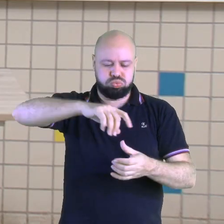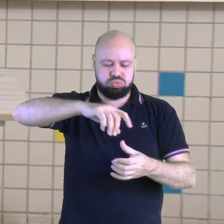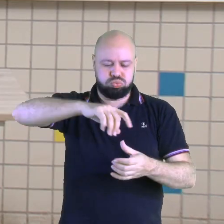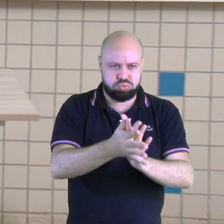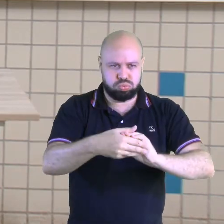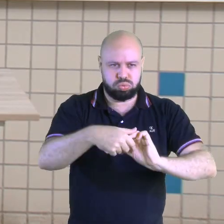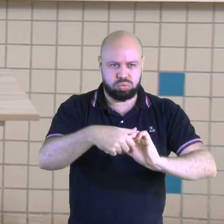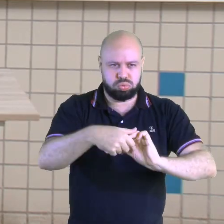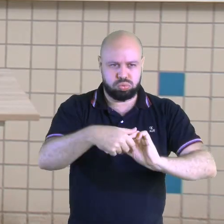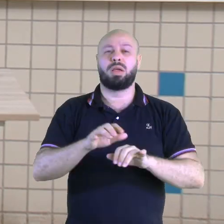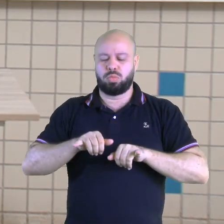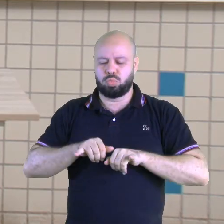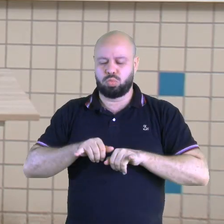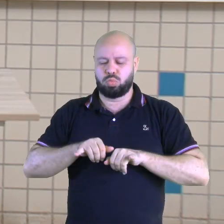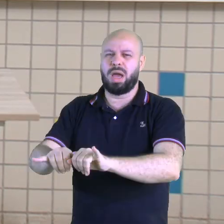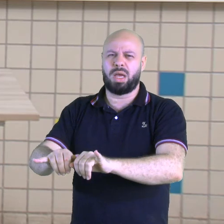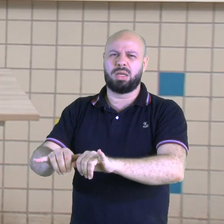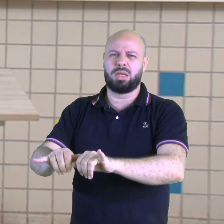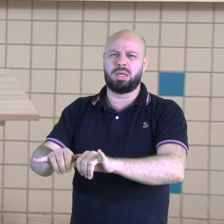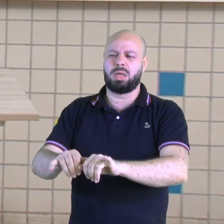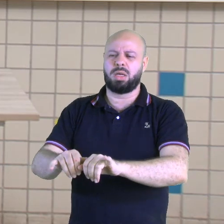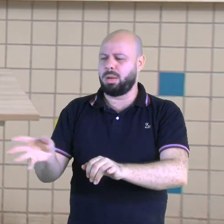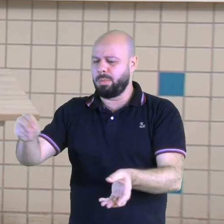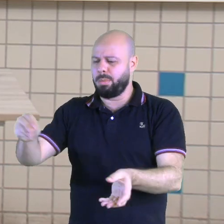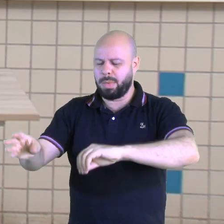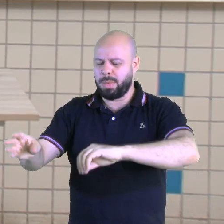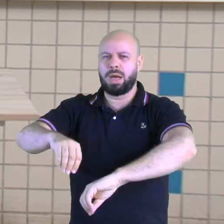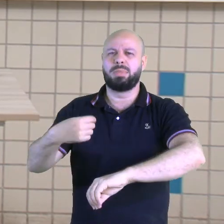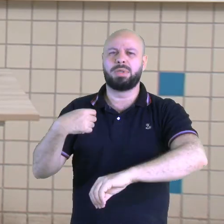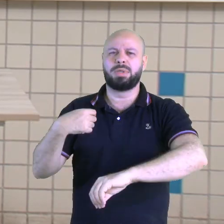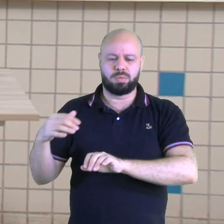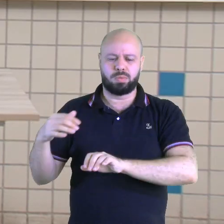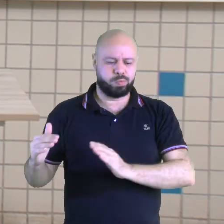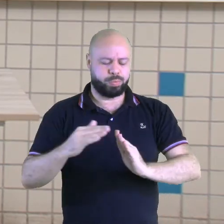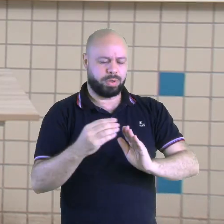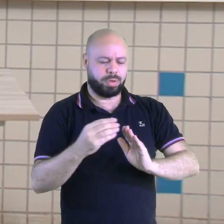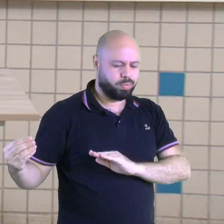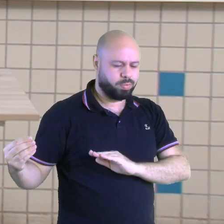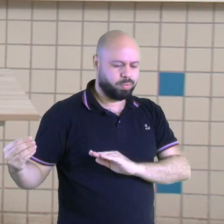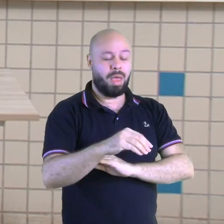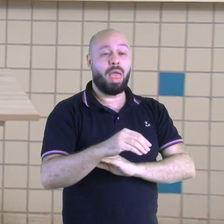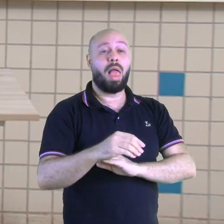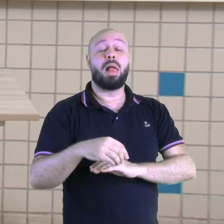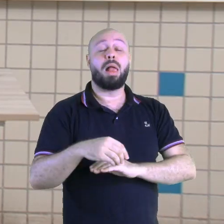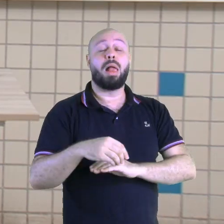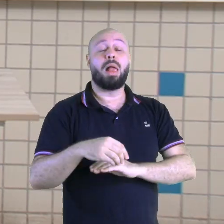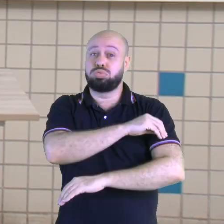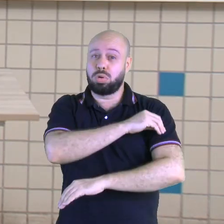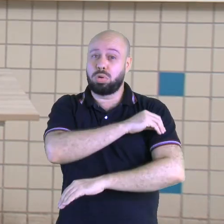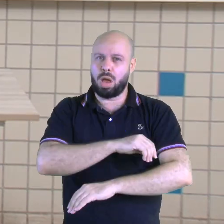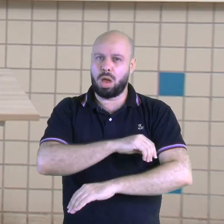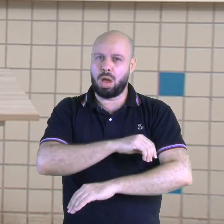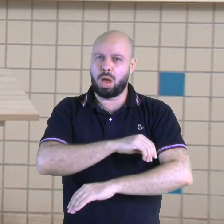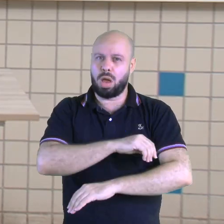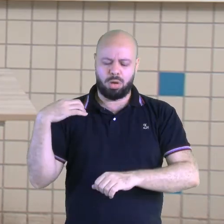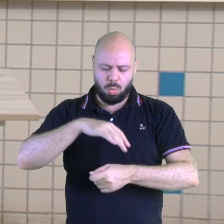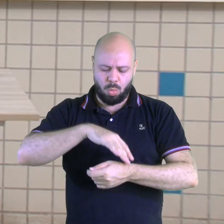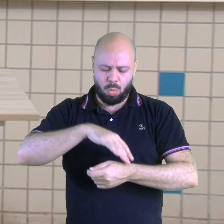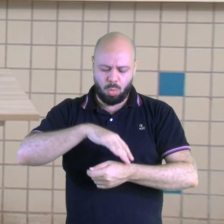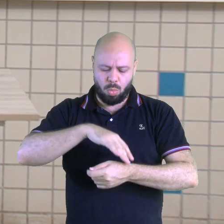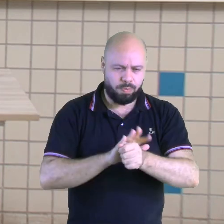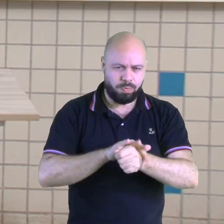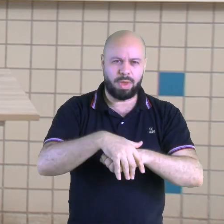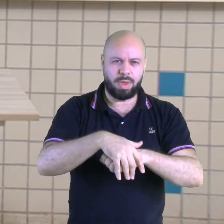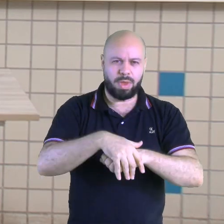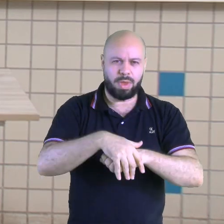você chega do supermercado com os produtos, você precisa passar um pano com álcool ali, tem que limpar. As verduras, os legumes têm que ser lavados.